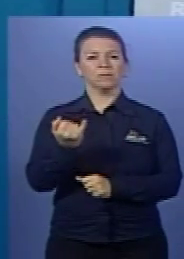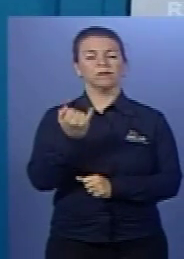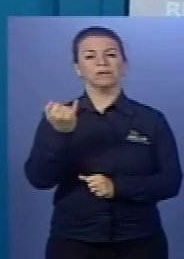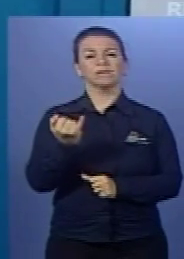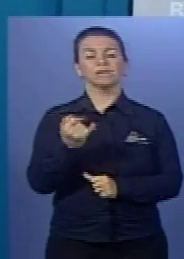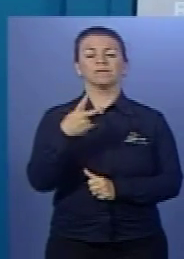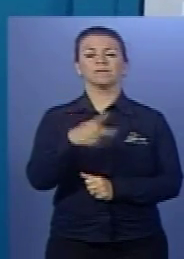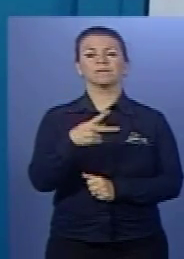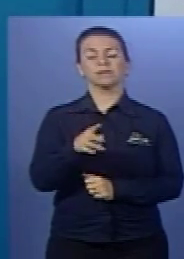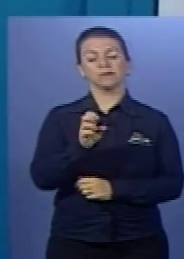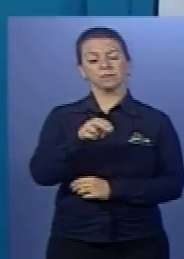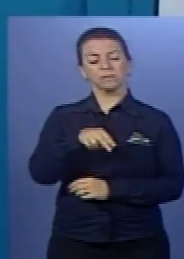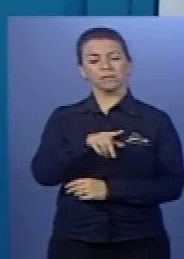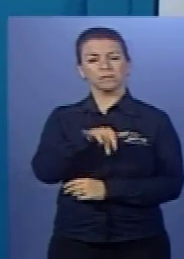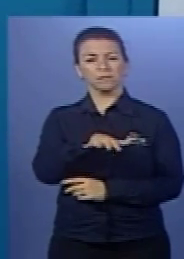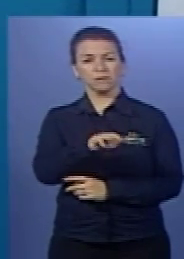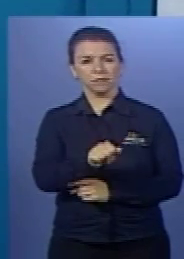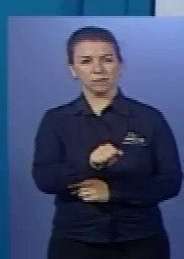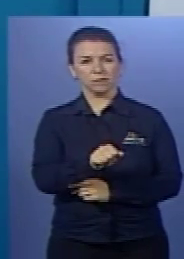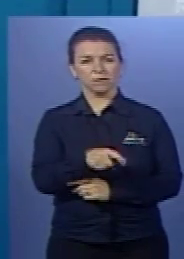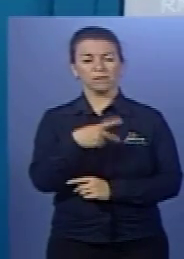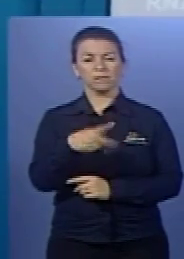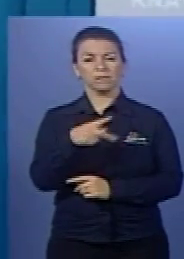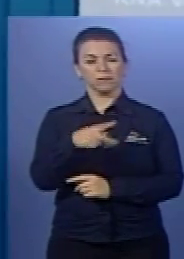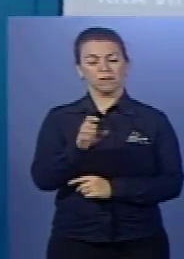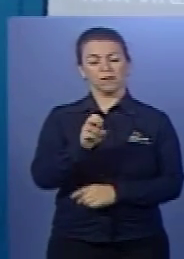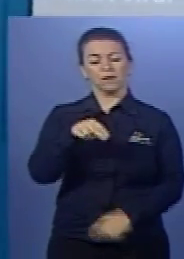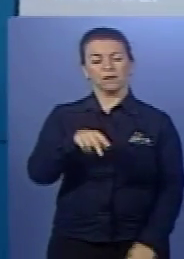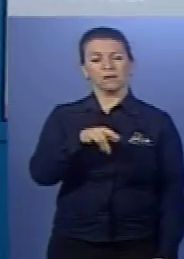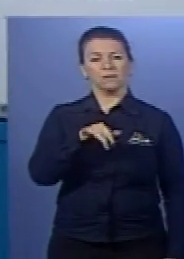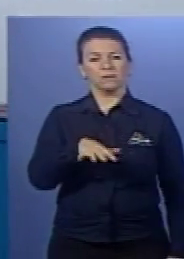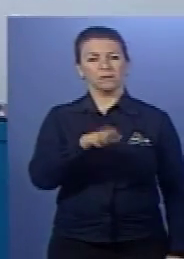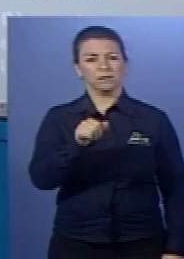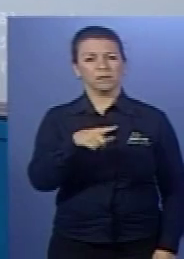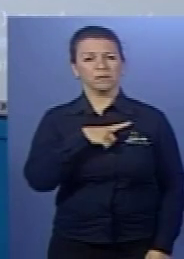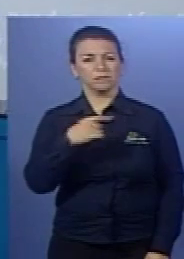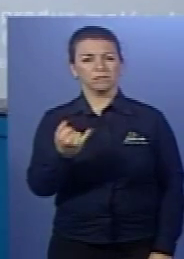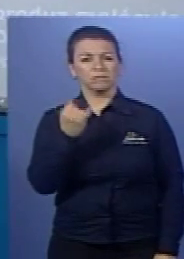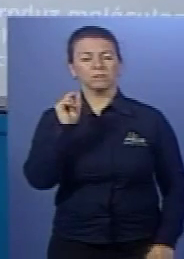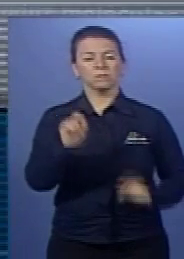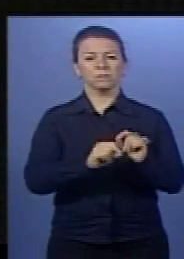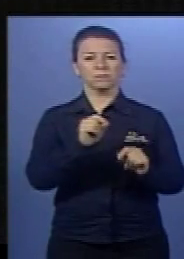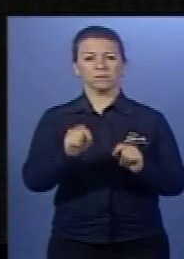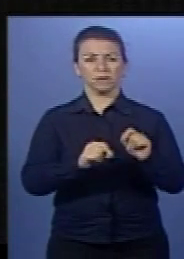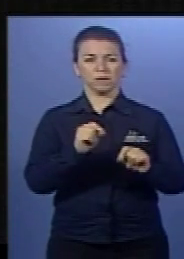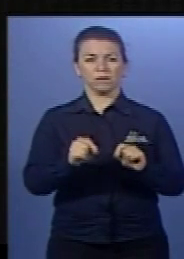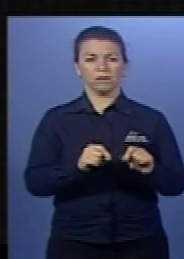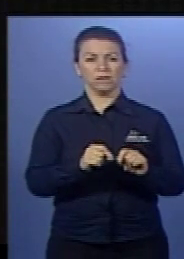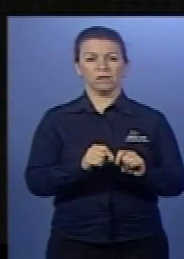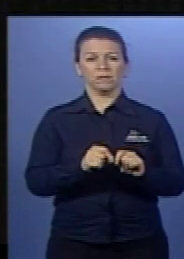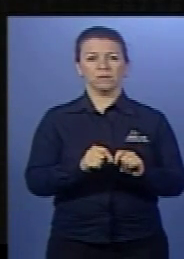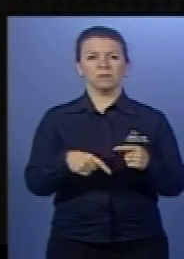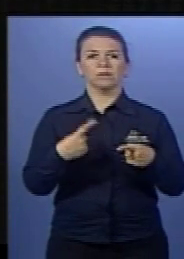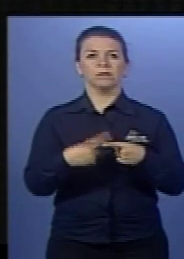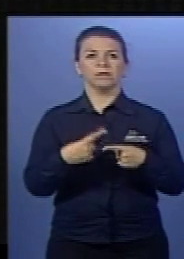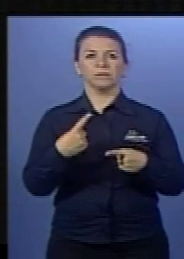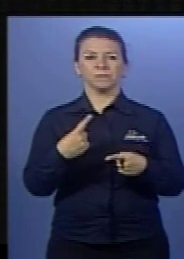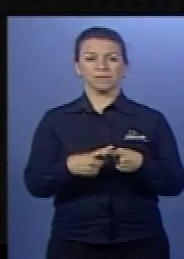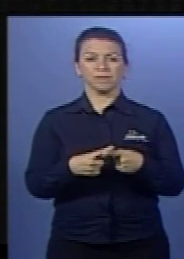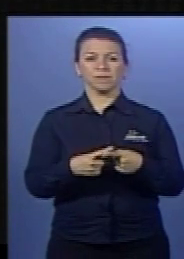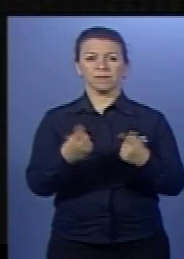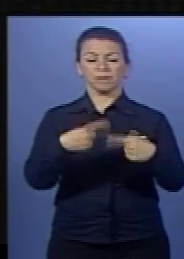desta enzima? Então, esta enzima tem importância. Acompanha comigo. Fazer o quê? Inibir a enzima transcriptase